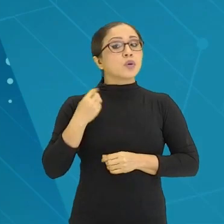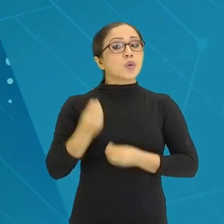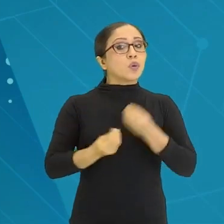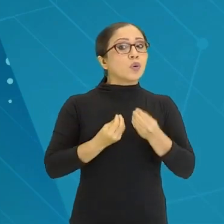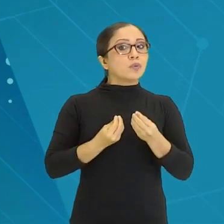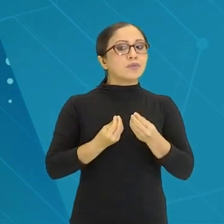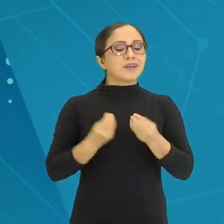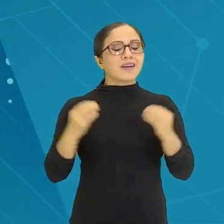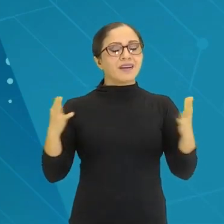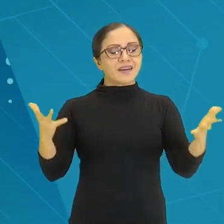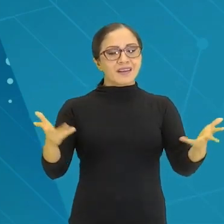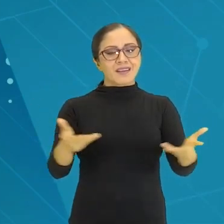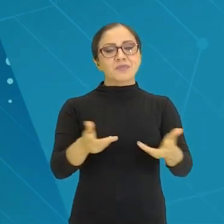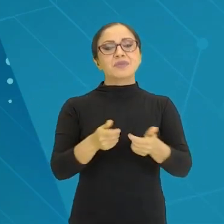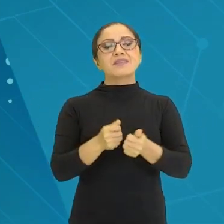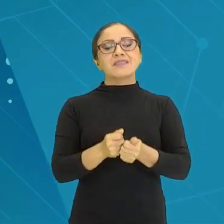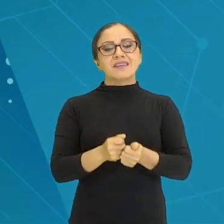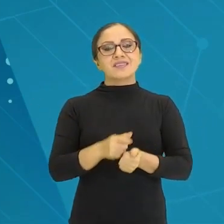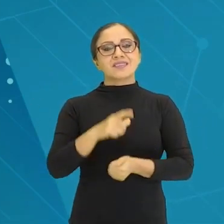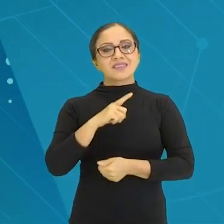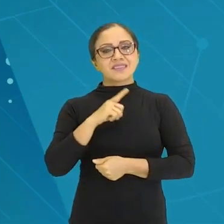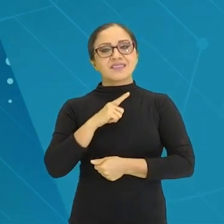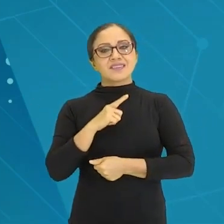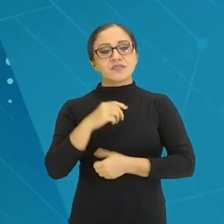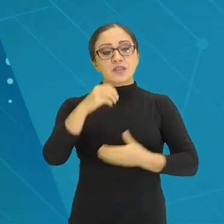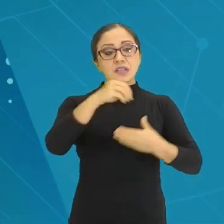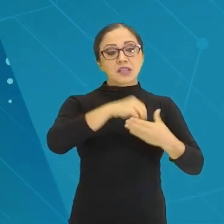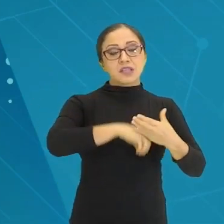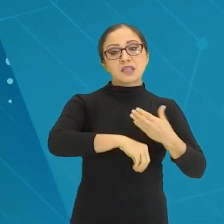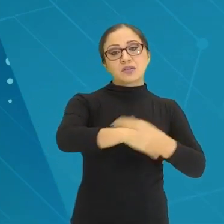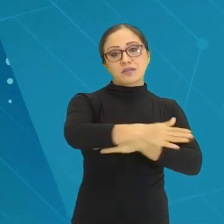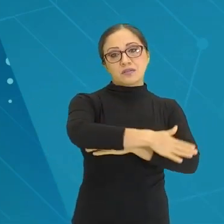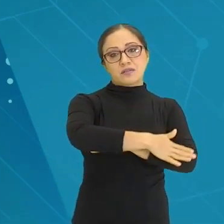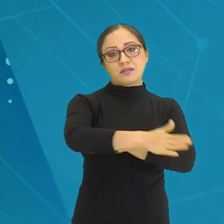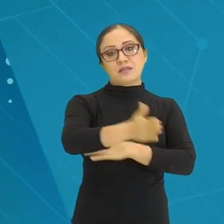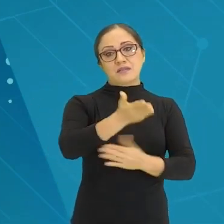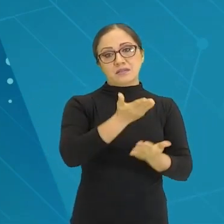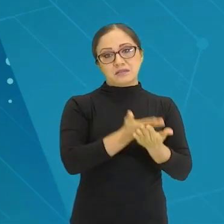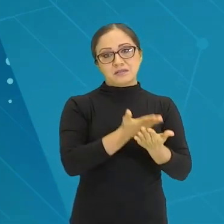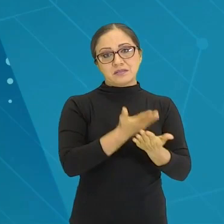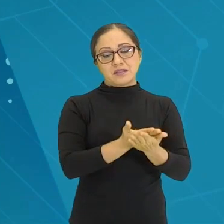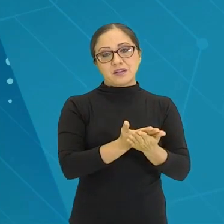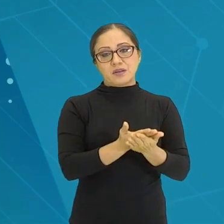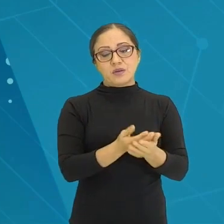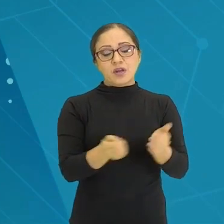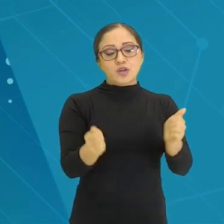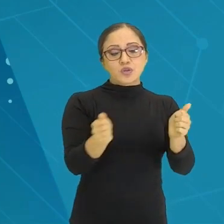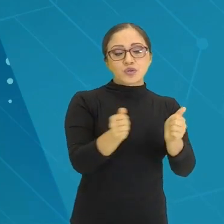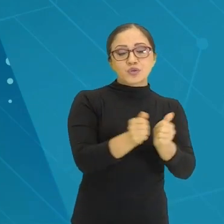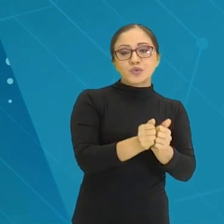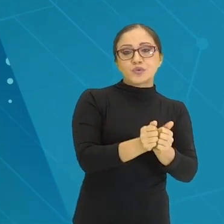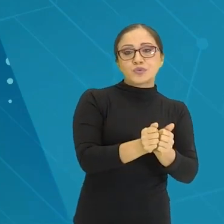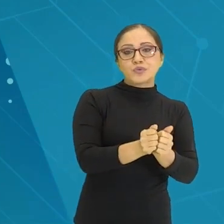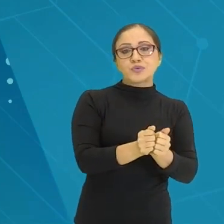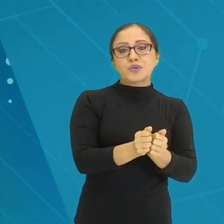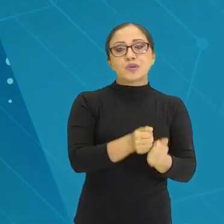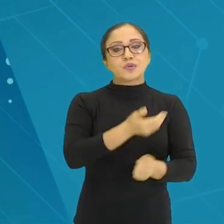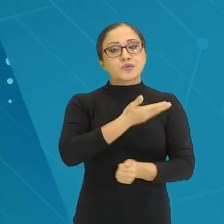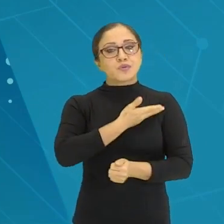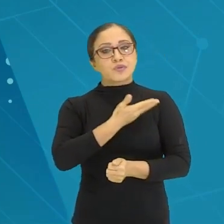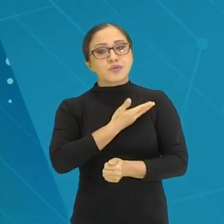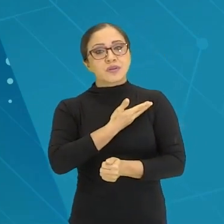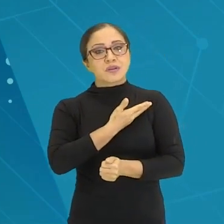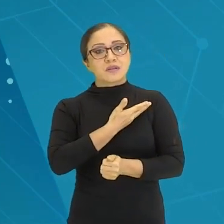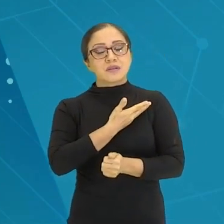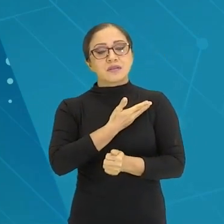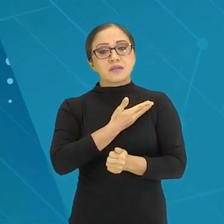exercitar quando estava trabalhando em sala de aula, tá? Ele trabalhando junto com os colegas. A construção dessa finalização,